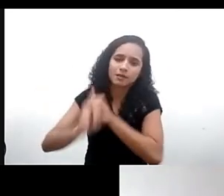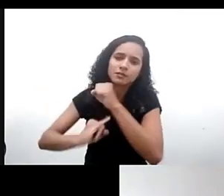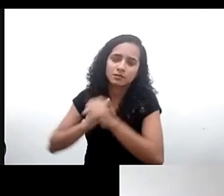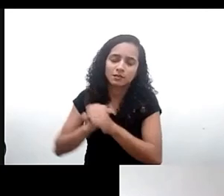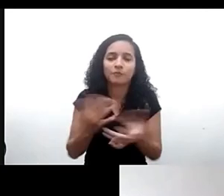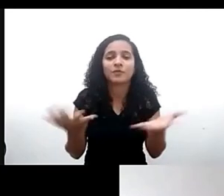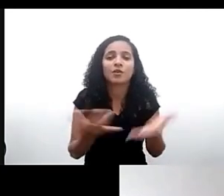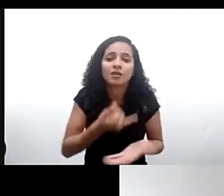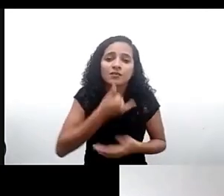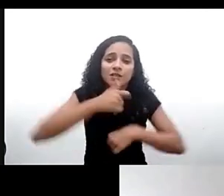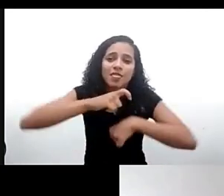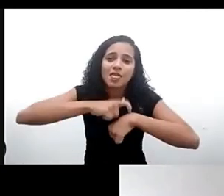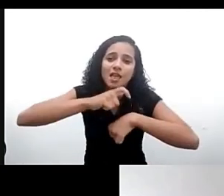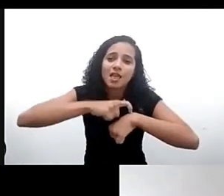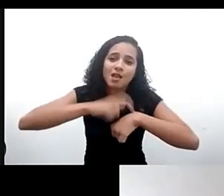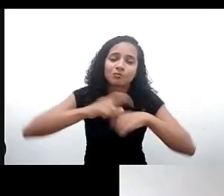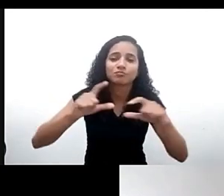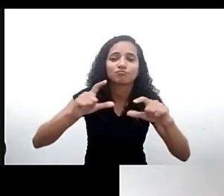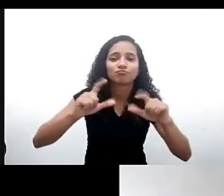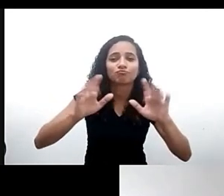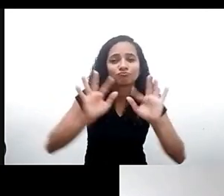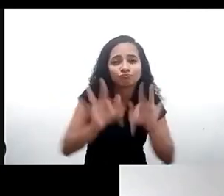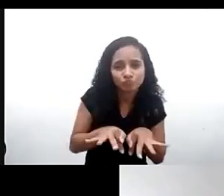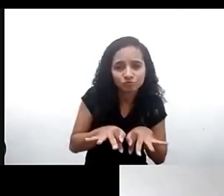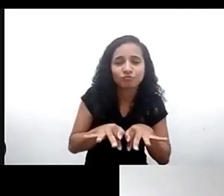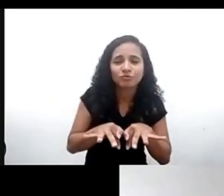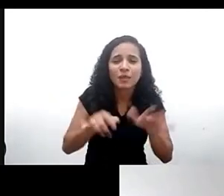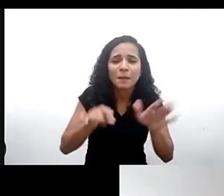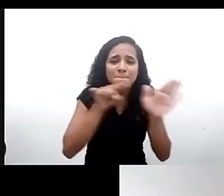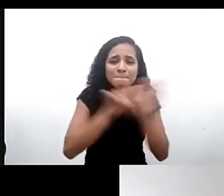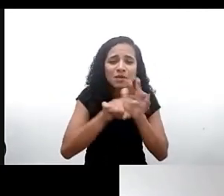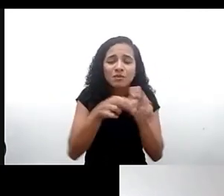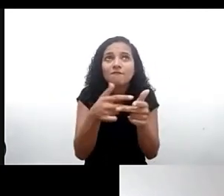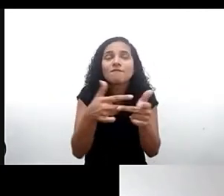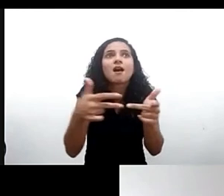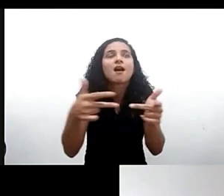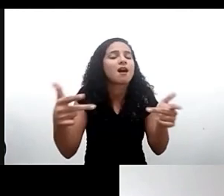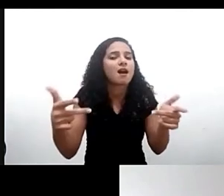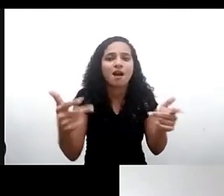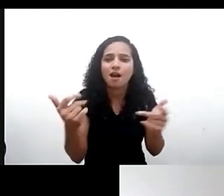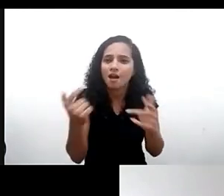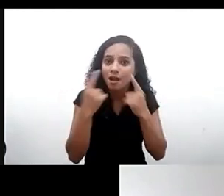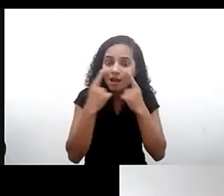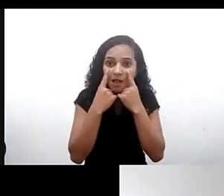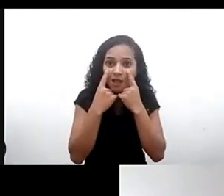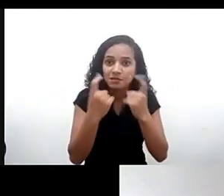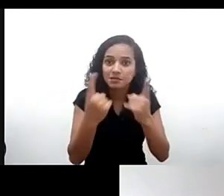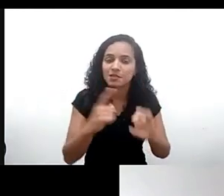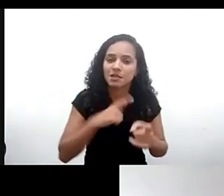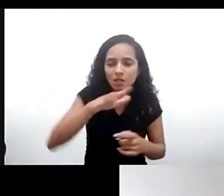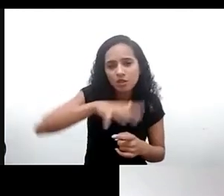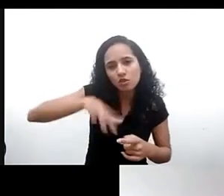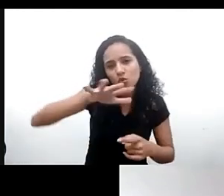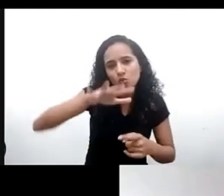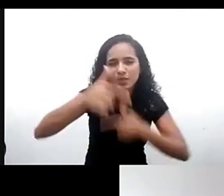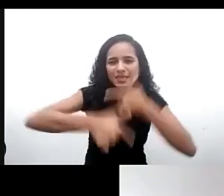está acabando e tem várias perguntas surgindo várias perguntas muito interessantes sobre trabalho infantil artístico no mundo digital